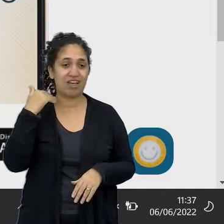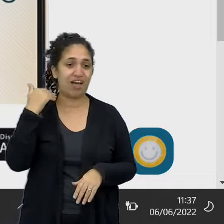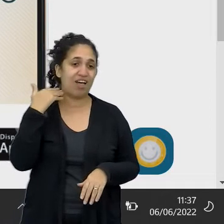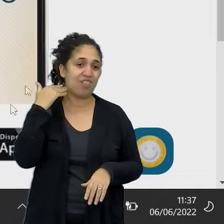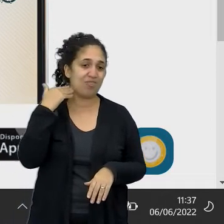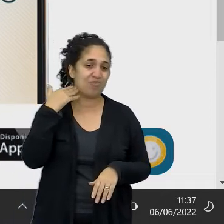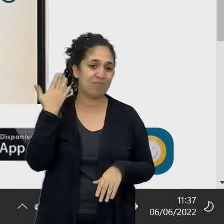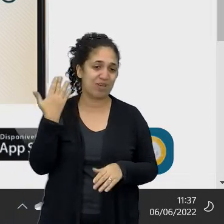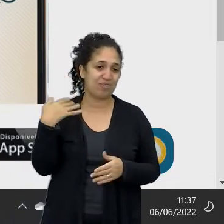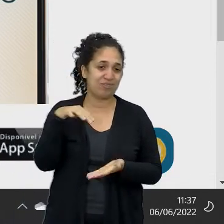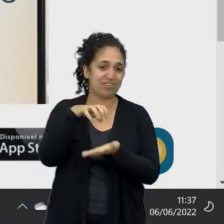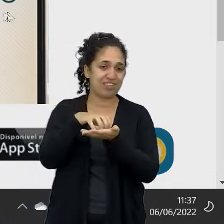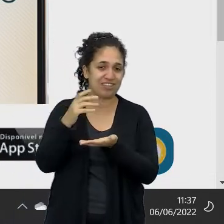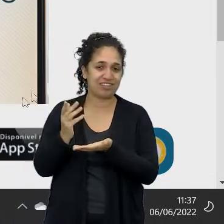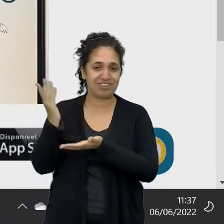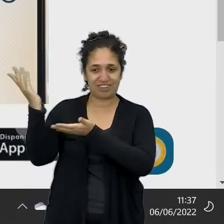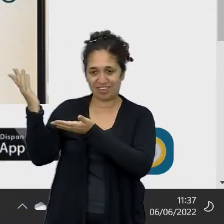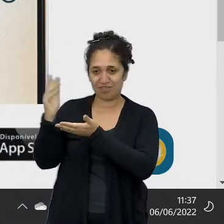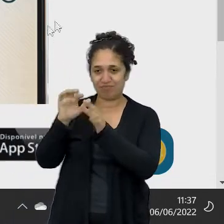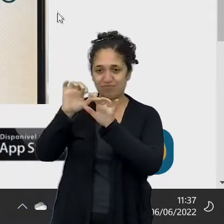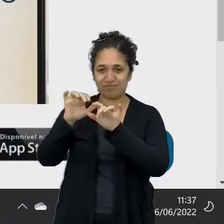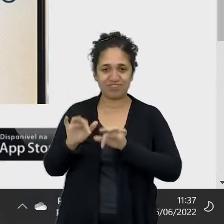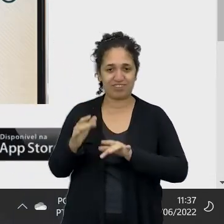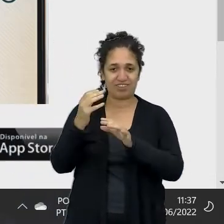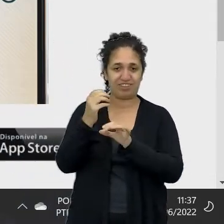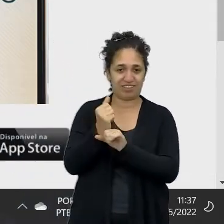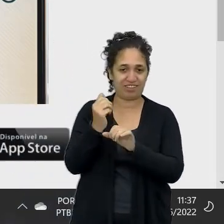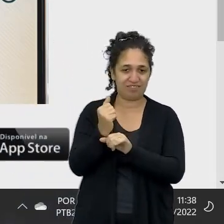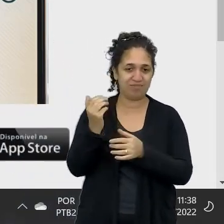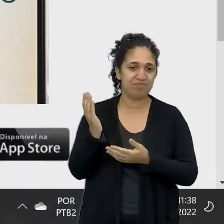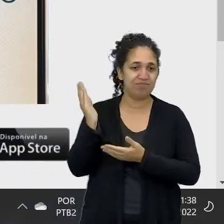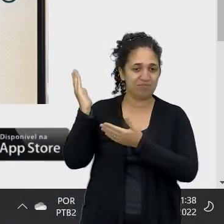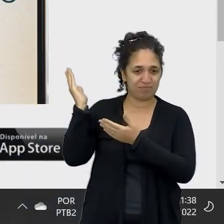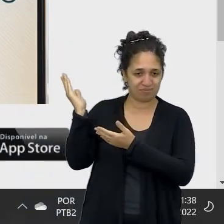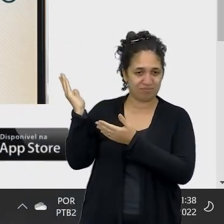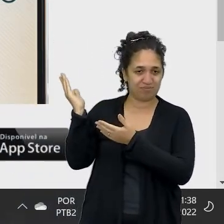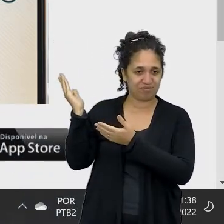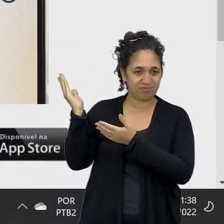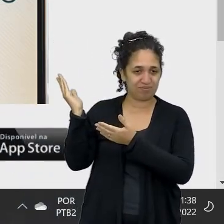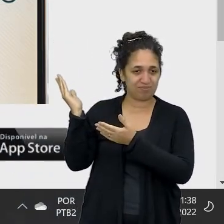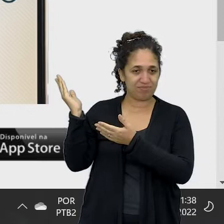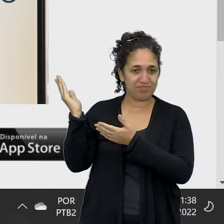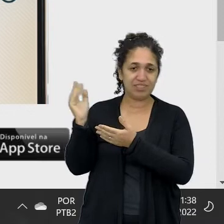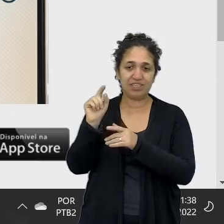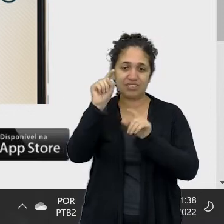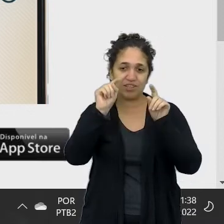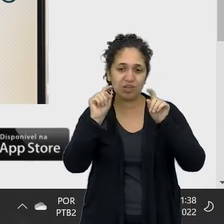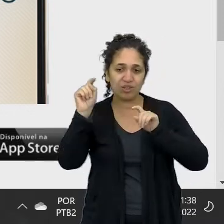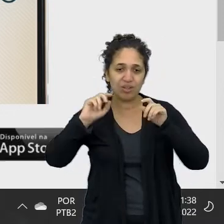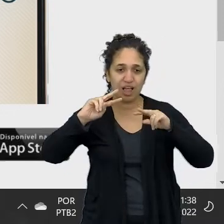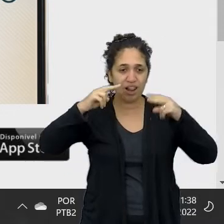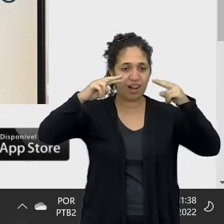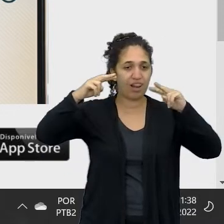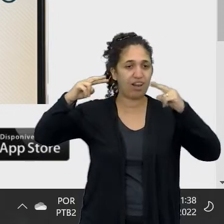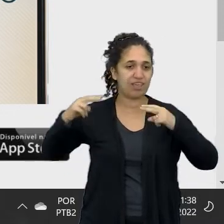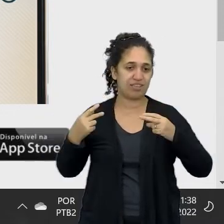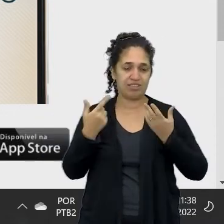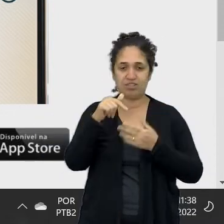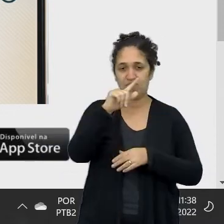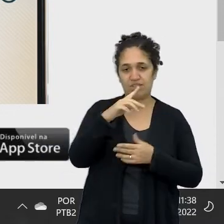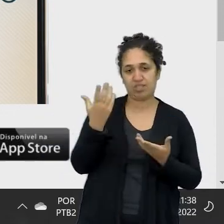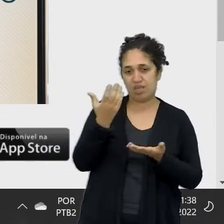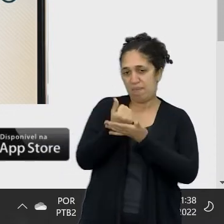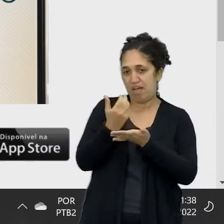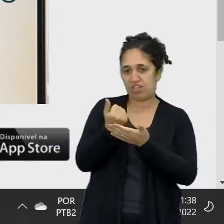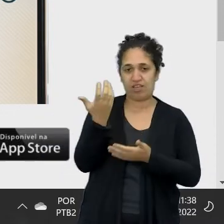do Brasil, essa é a carinha. Calculadora do Cidadão, Banco Central do Brasil. E esse é o link, caso você não queira baixar aí